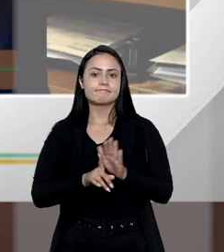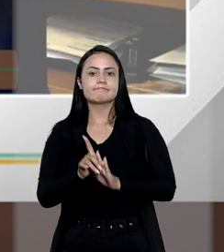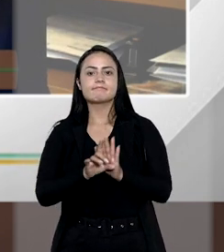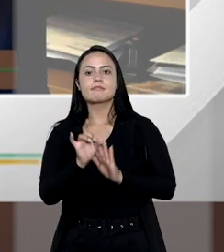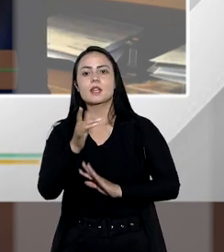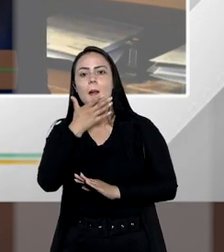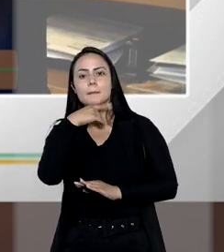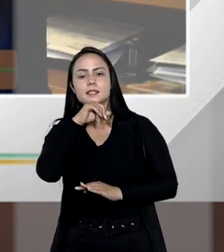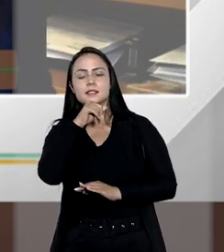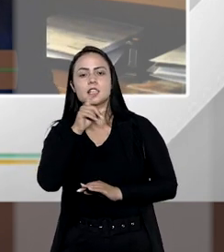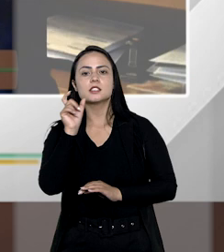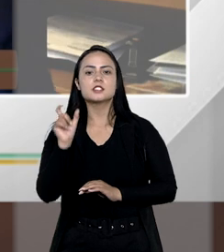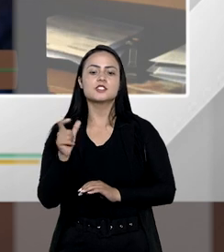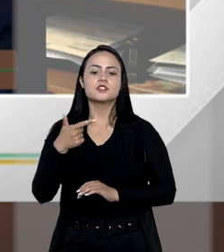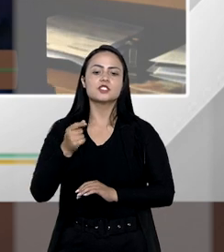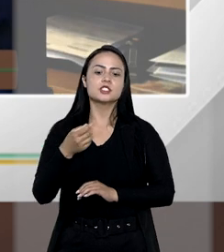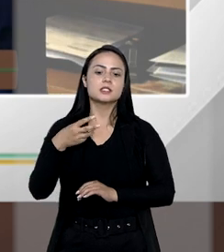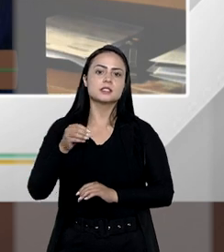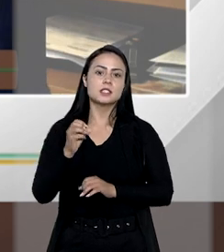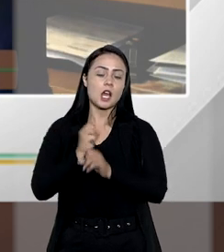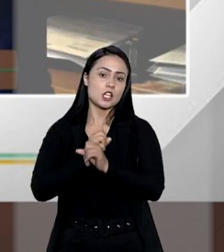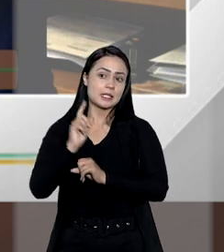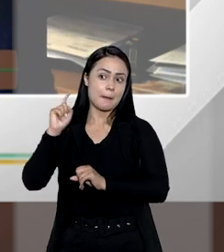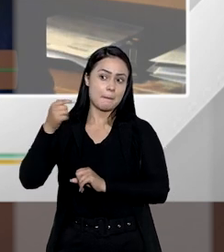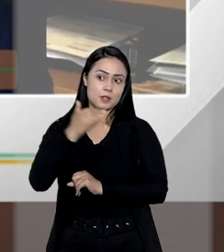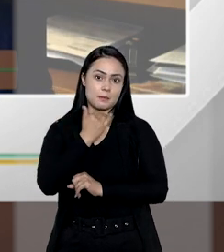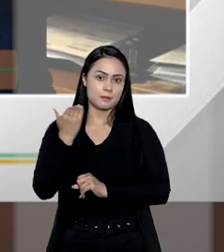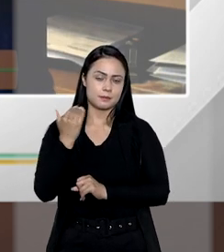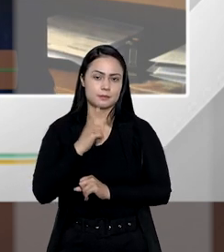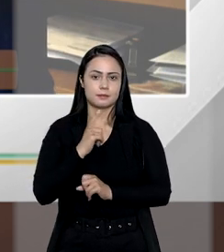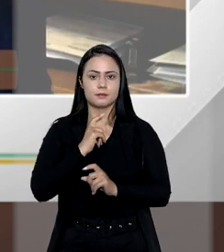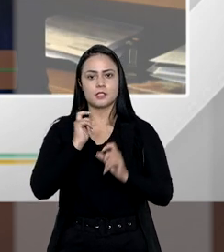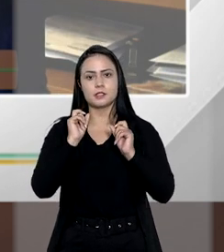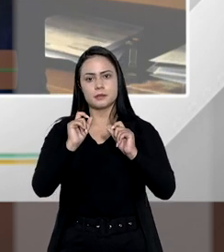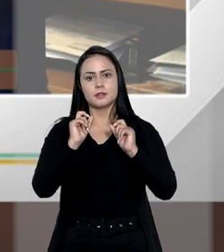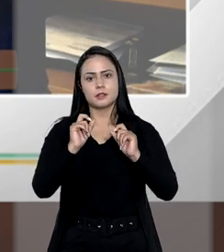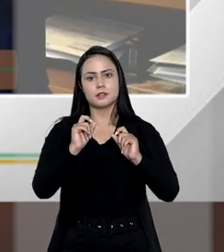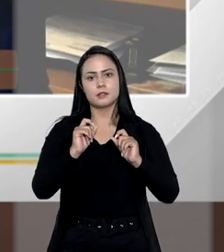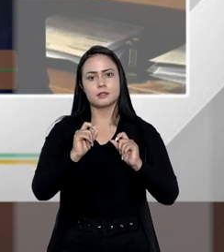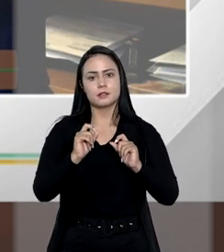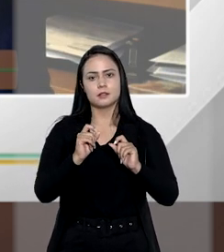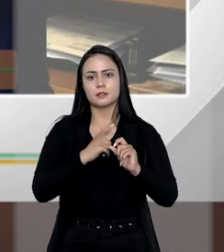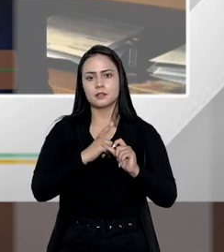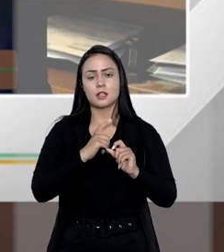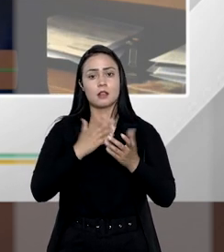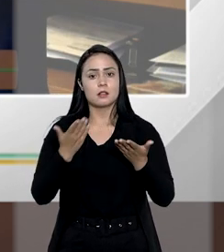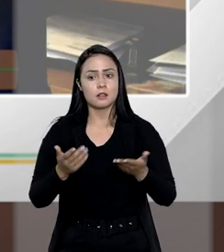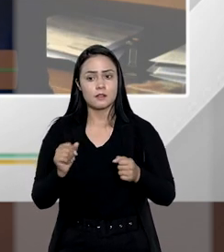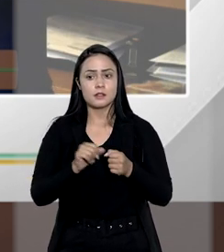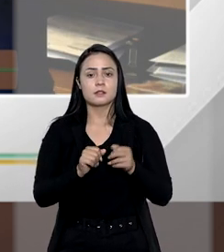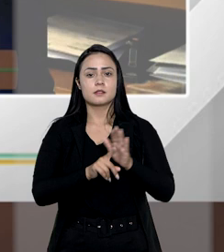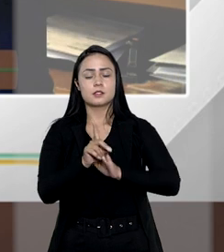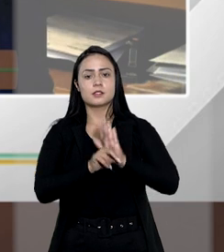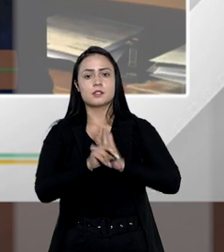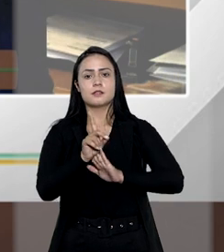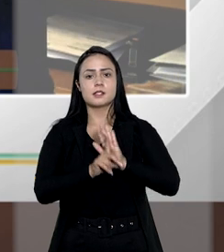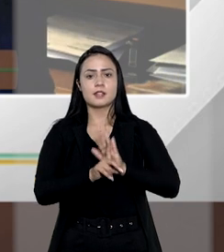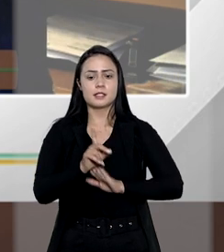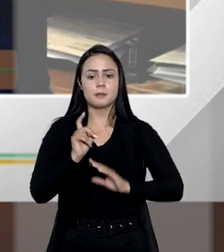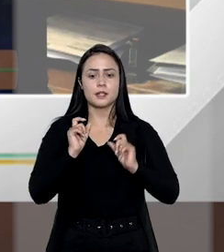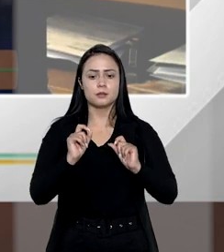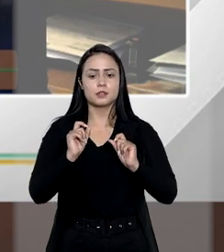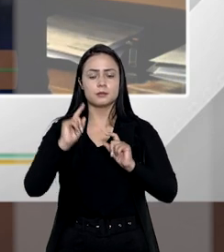investigar a sua paternidade 20, 30 anos depois da morte do indigitado pai. E aí, então, fazer uma investigação de